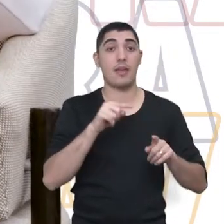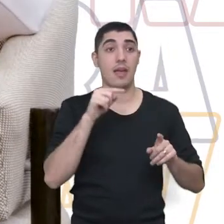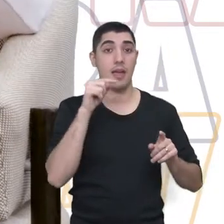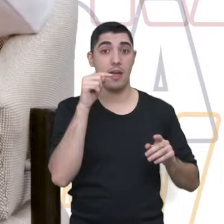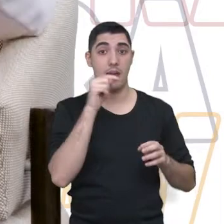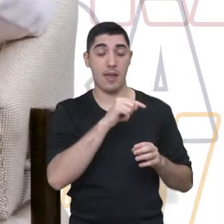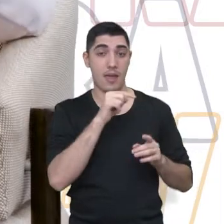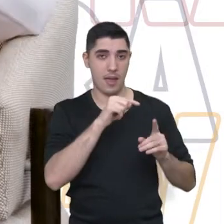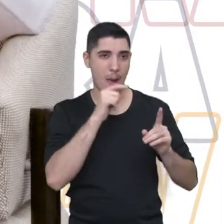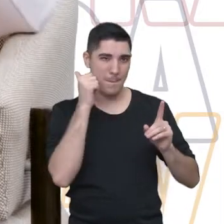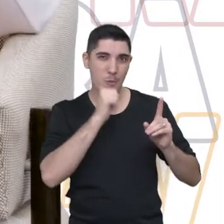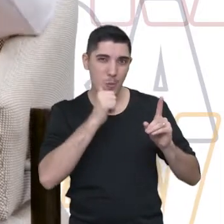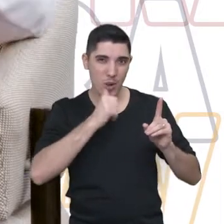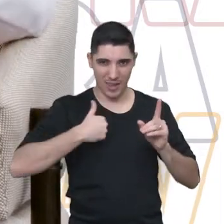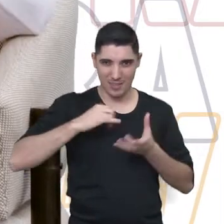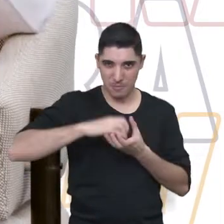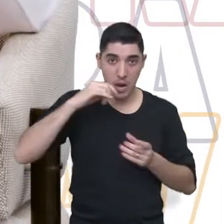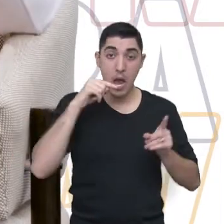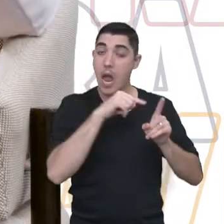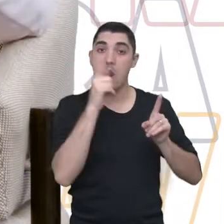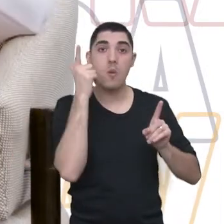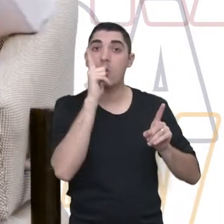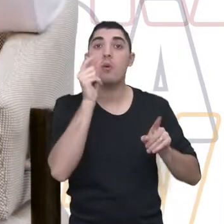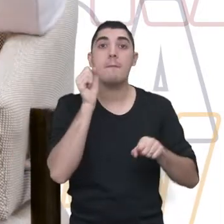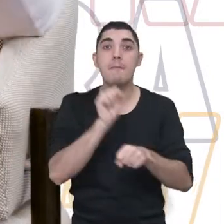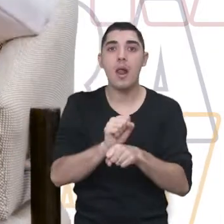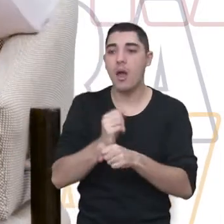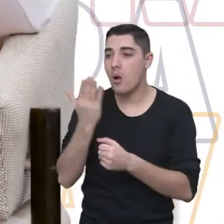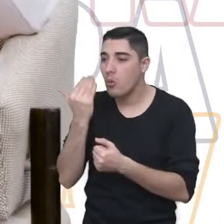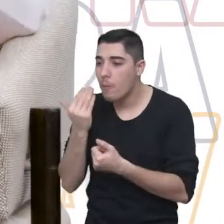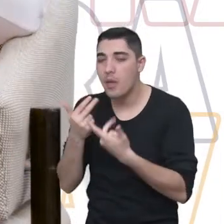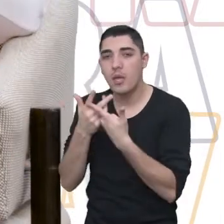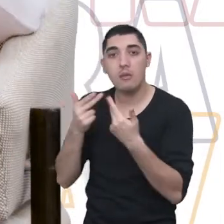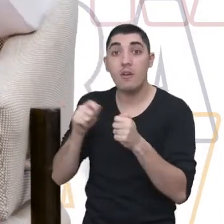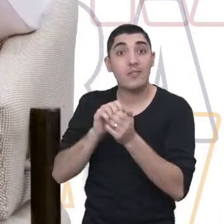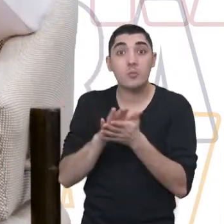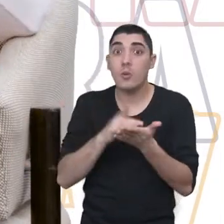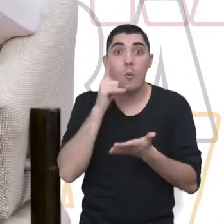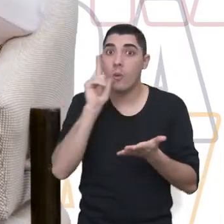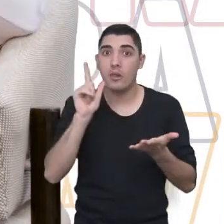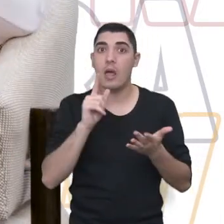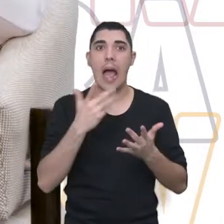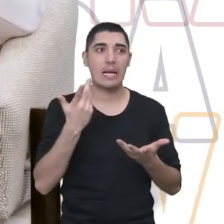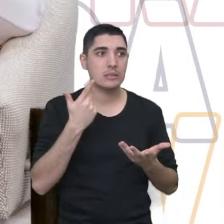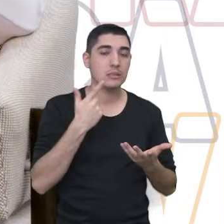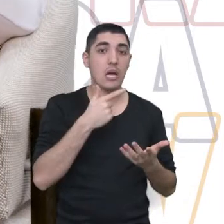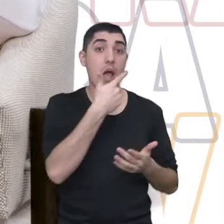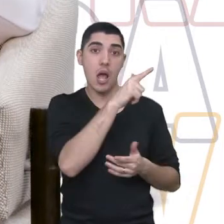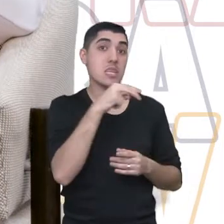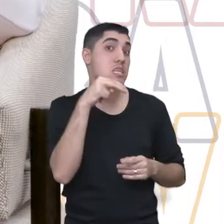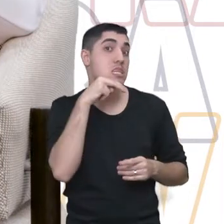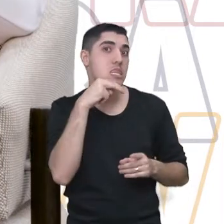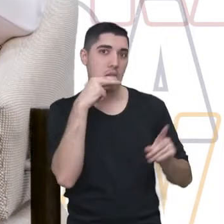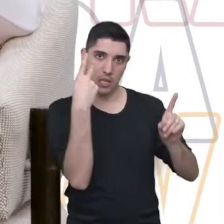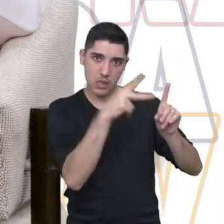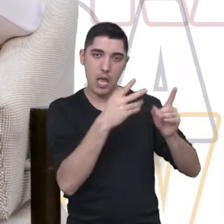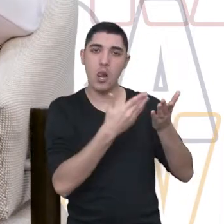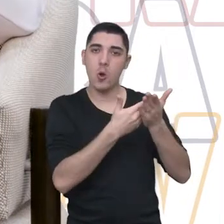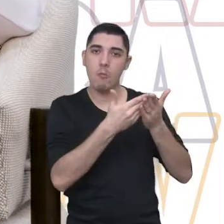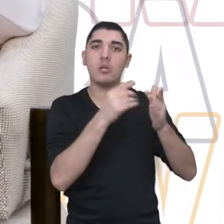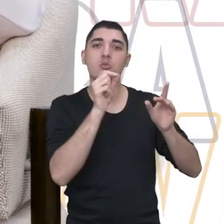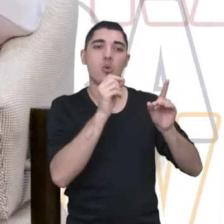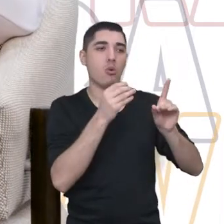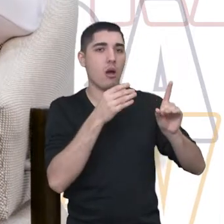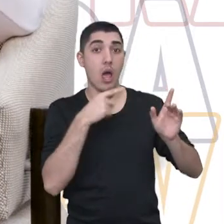conseguia parar, nem para se alimentar, nem para se cuidar, por conta do desespero. Então, ela precisou, né? Uma neta que acompanhava